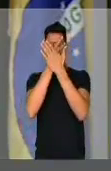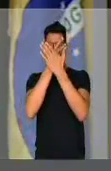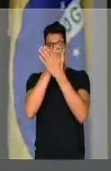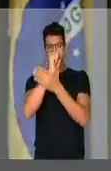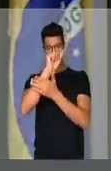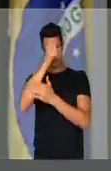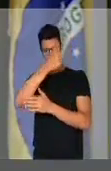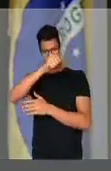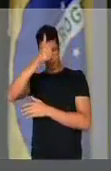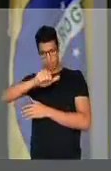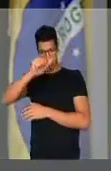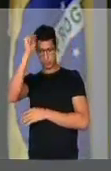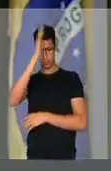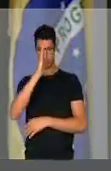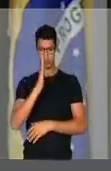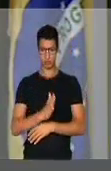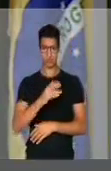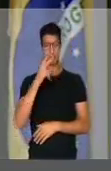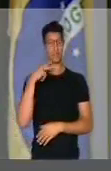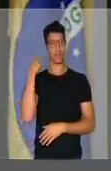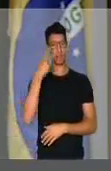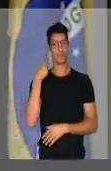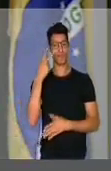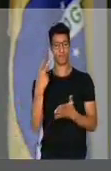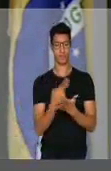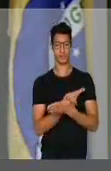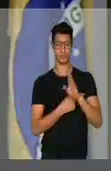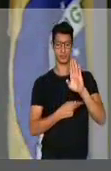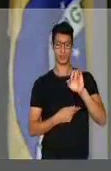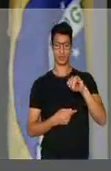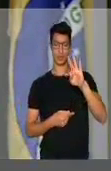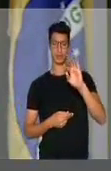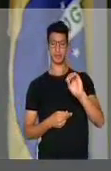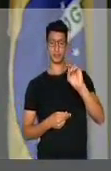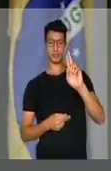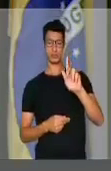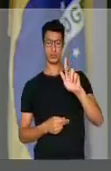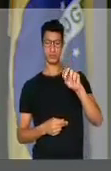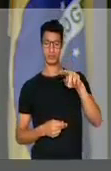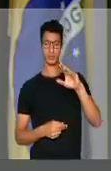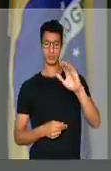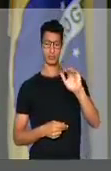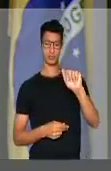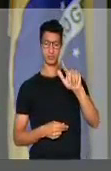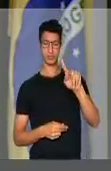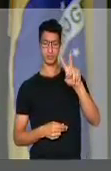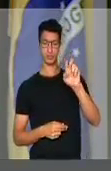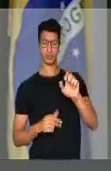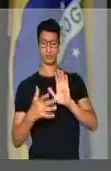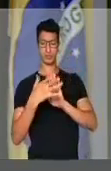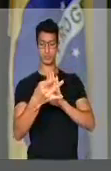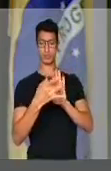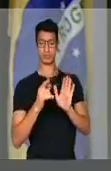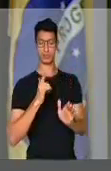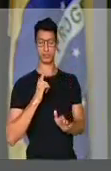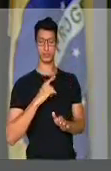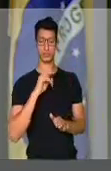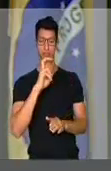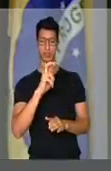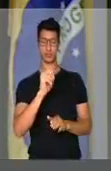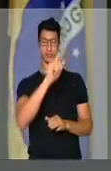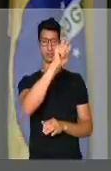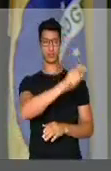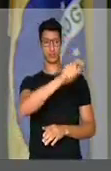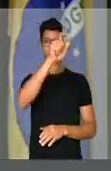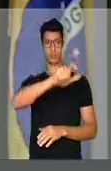da avaliação nacional de vinhos realizada em Bento Gonçalves. Entre as bebidas destacadas estão cinco